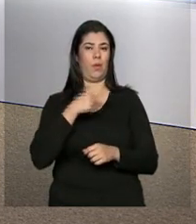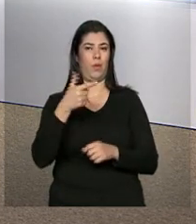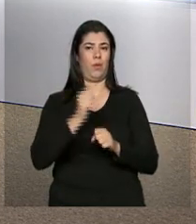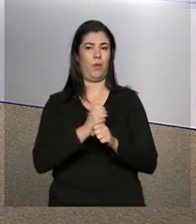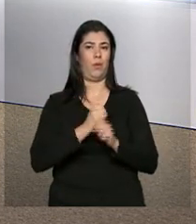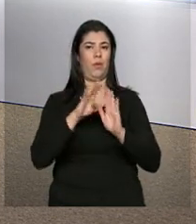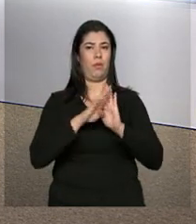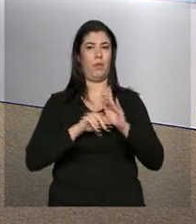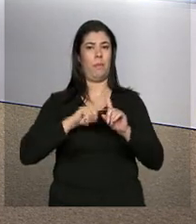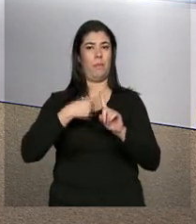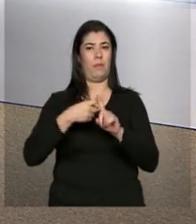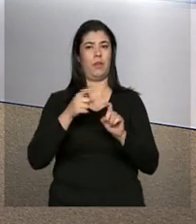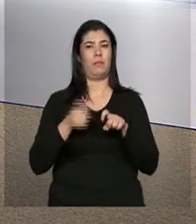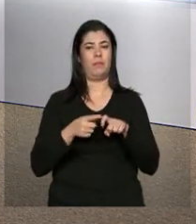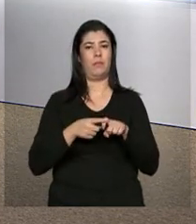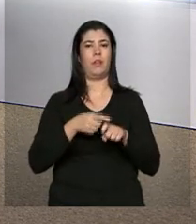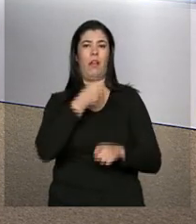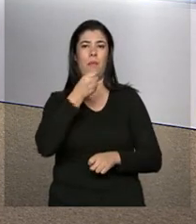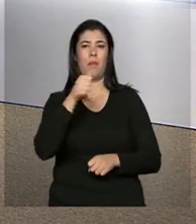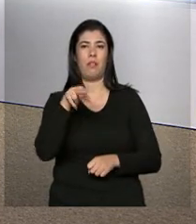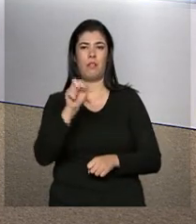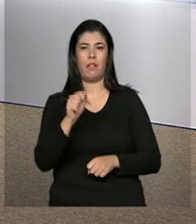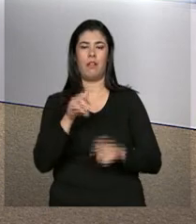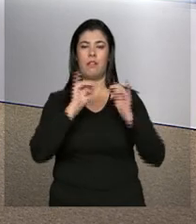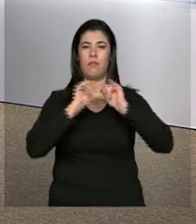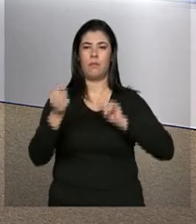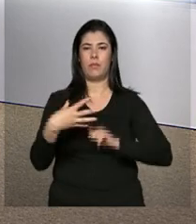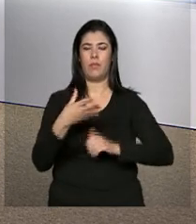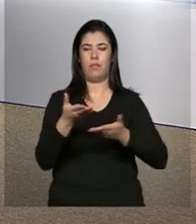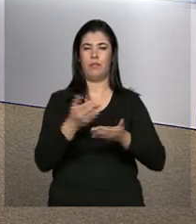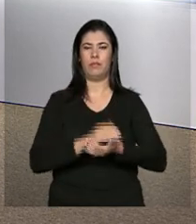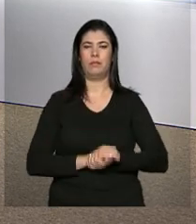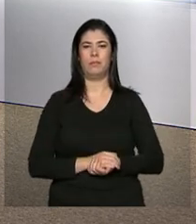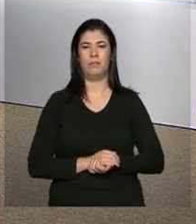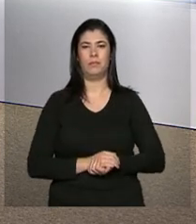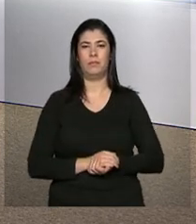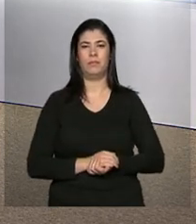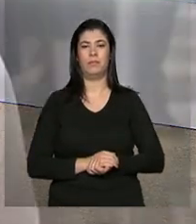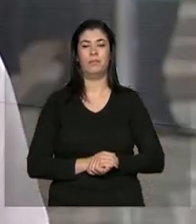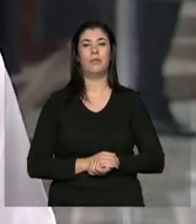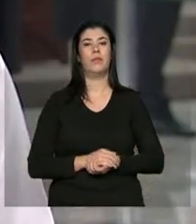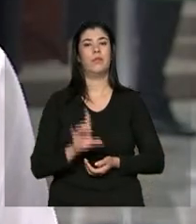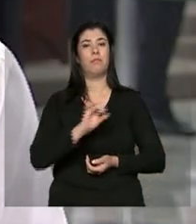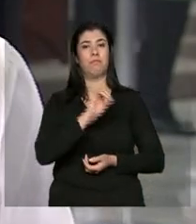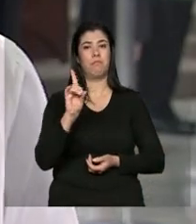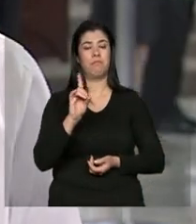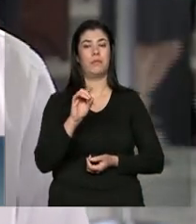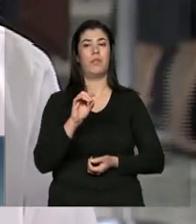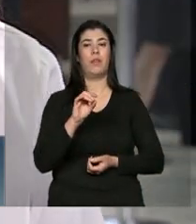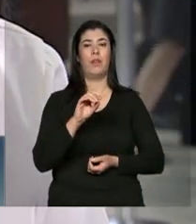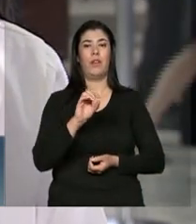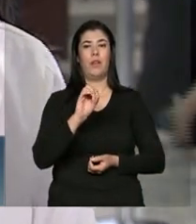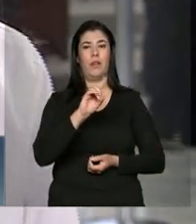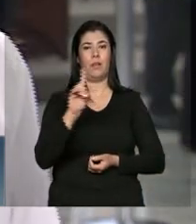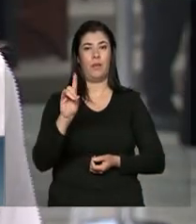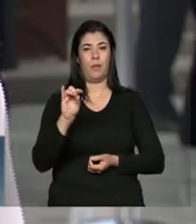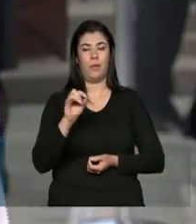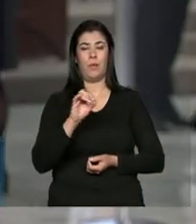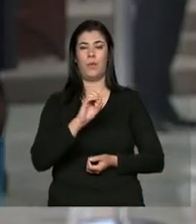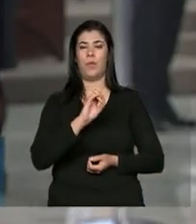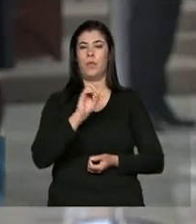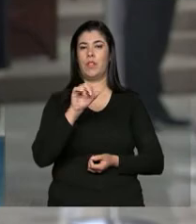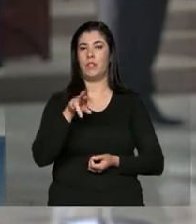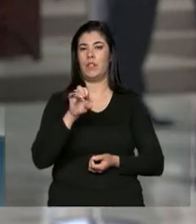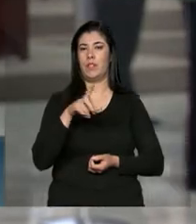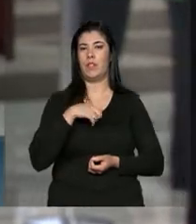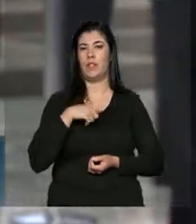repórter Ana Gabriela Salles tem outras informações de lá. Ana. Daniele, eu vou conversar agora com o coordenador nacional